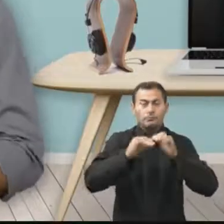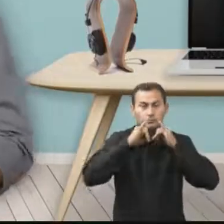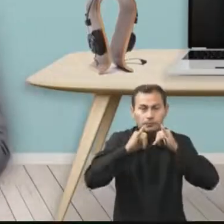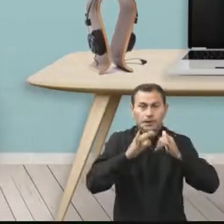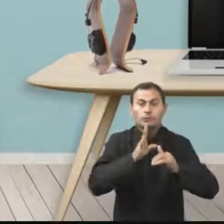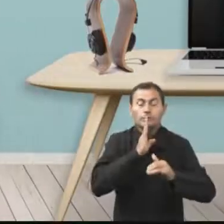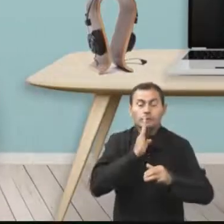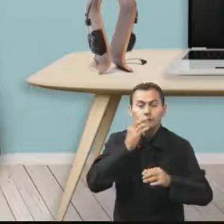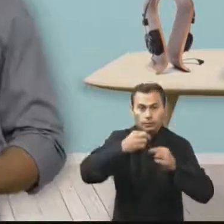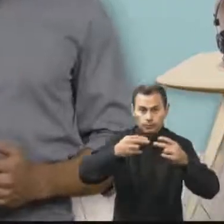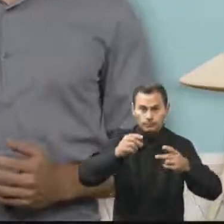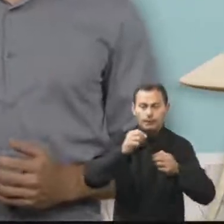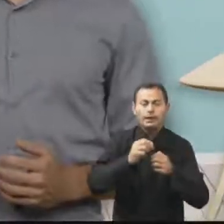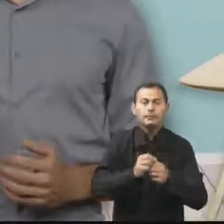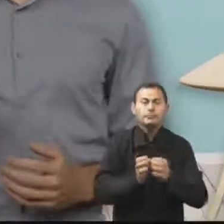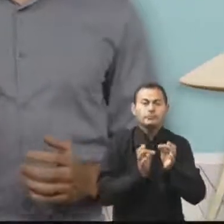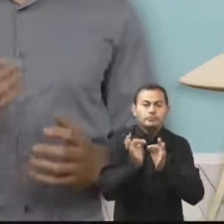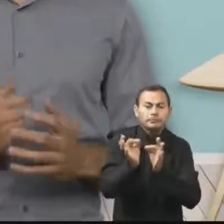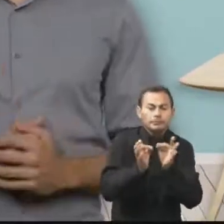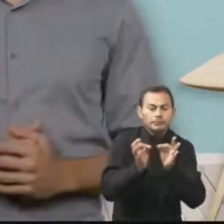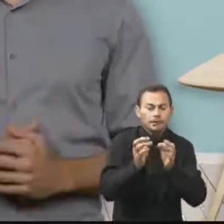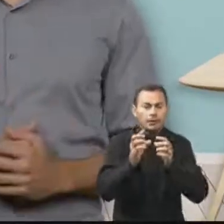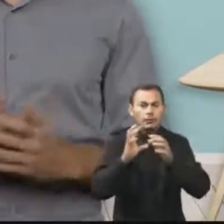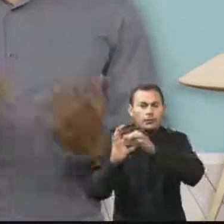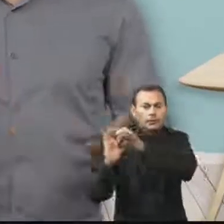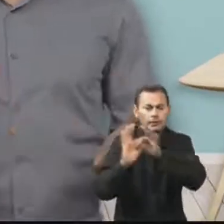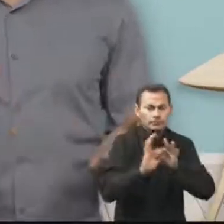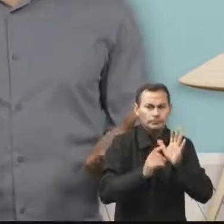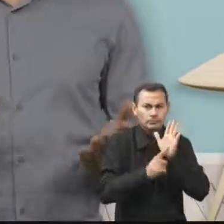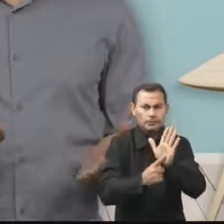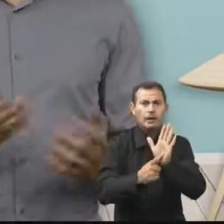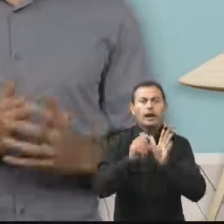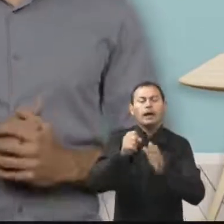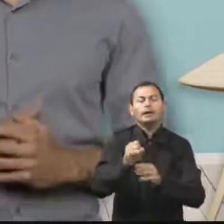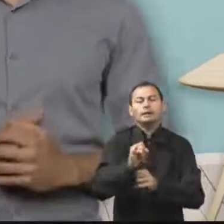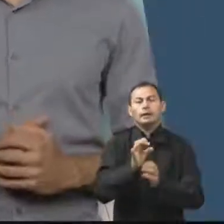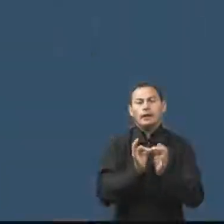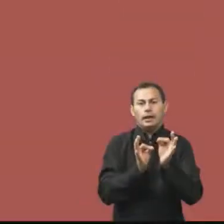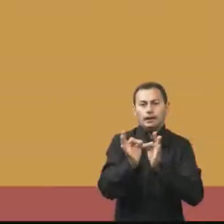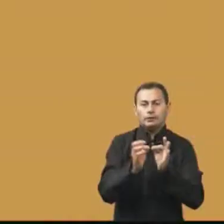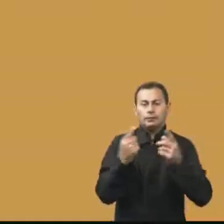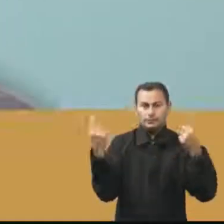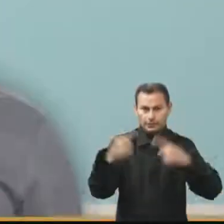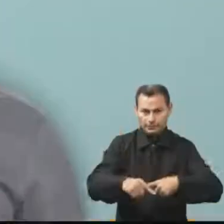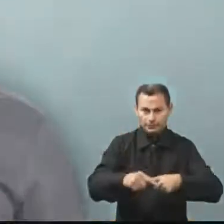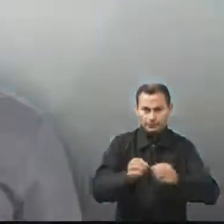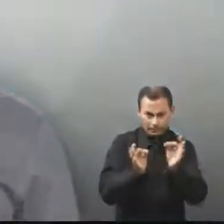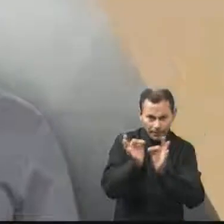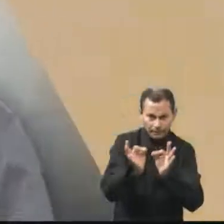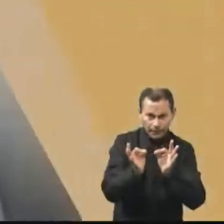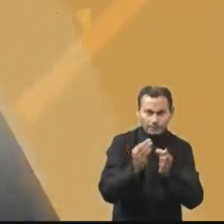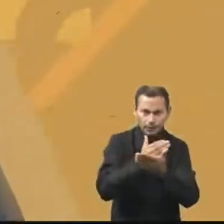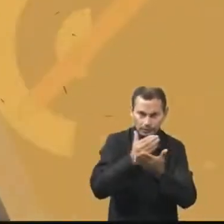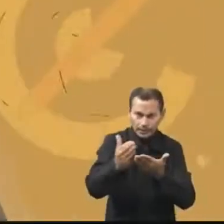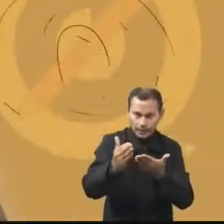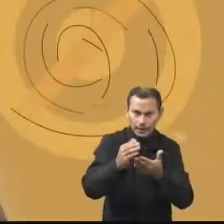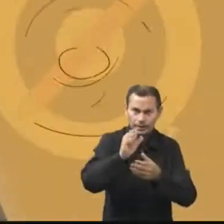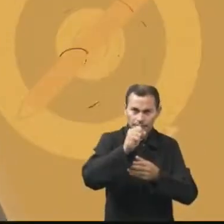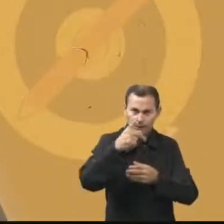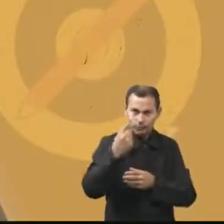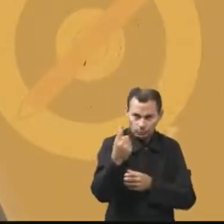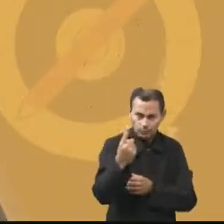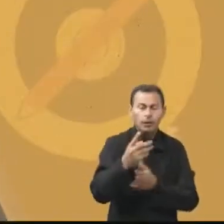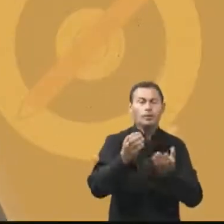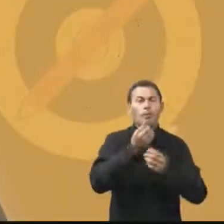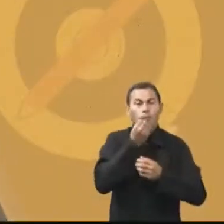informações, você vai problematizar o contexto apresentado para, então, solucionar o desafio. Preparado para começar a SP1?